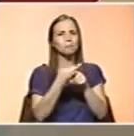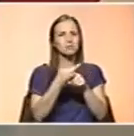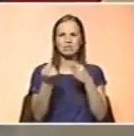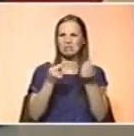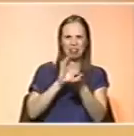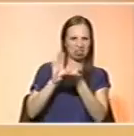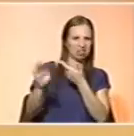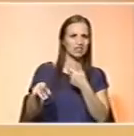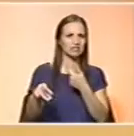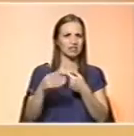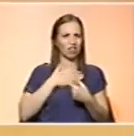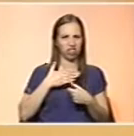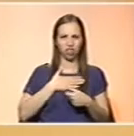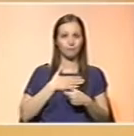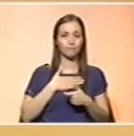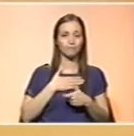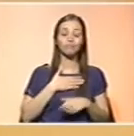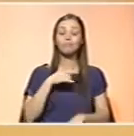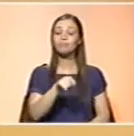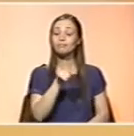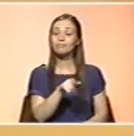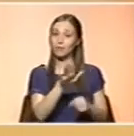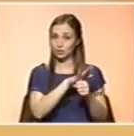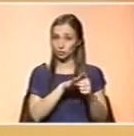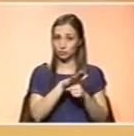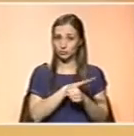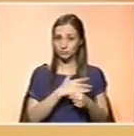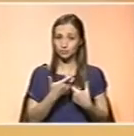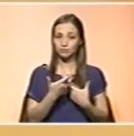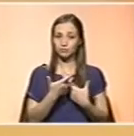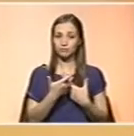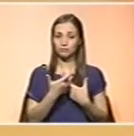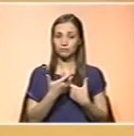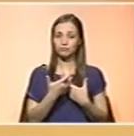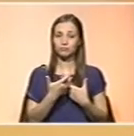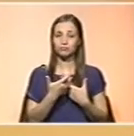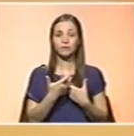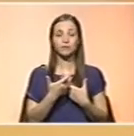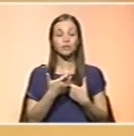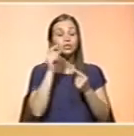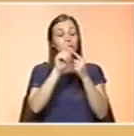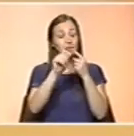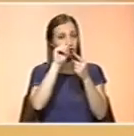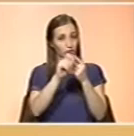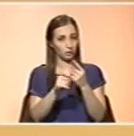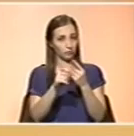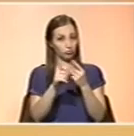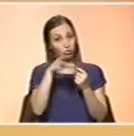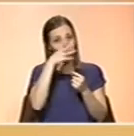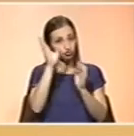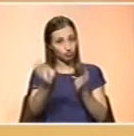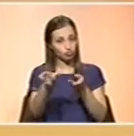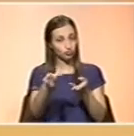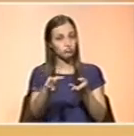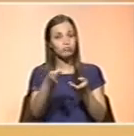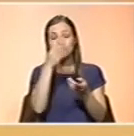gostam. Olha, esta situação é uma situação que é de particular utilidade, como foi aliás sublinhado, para